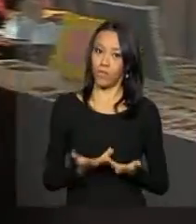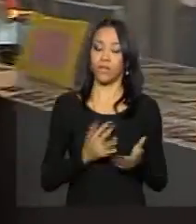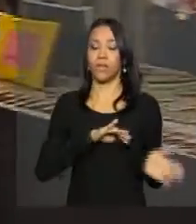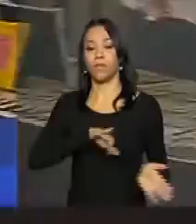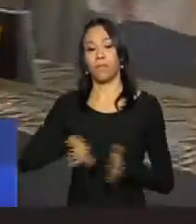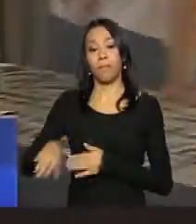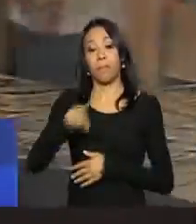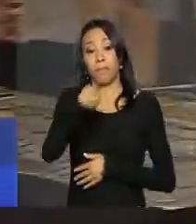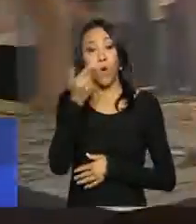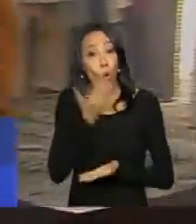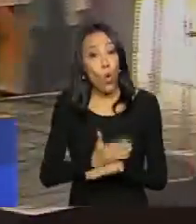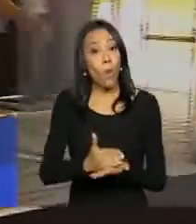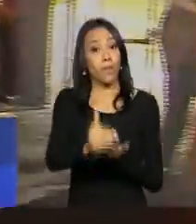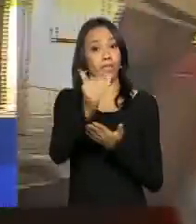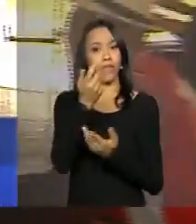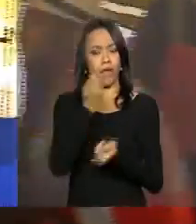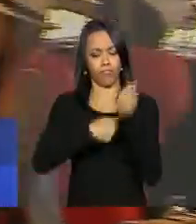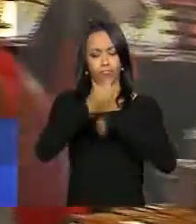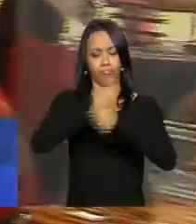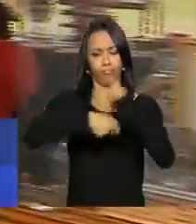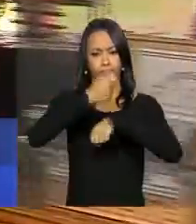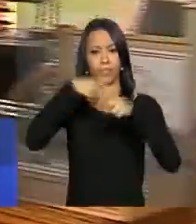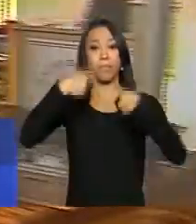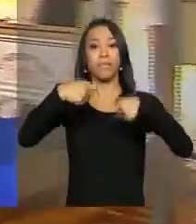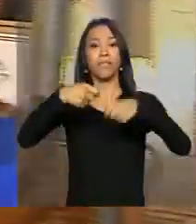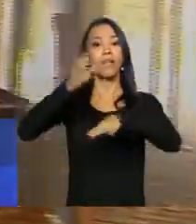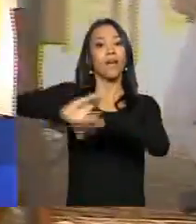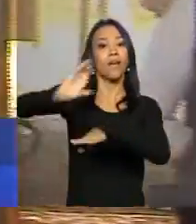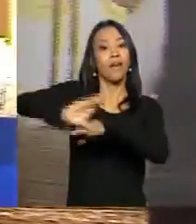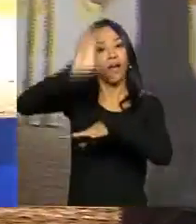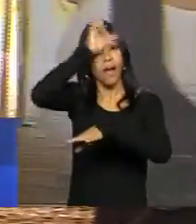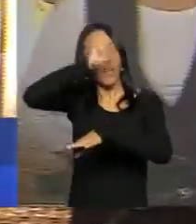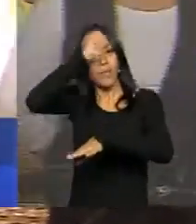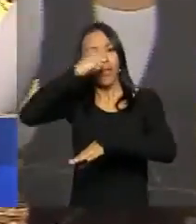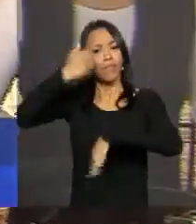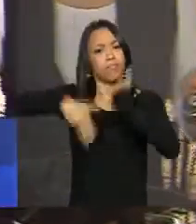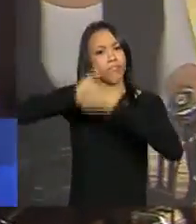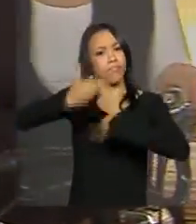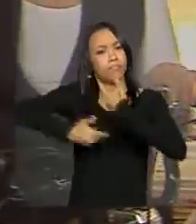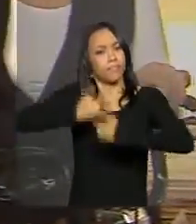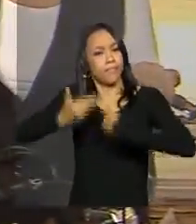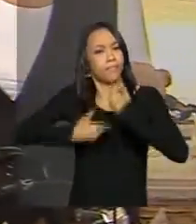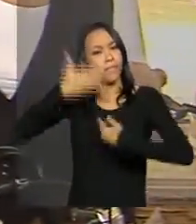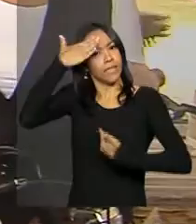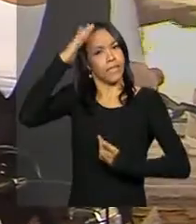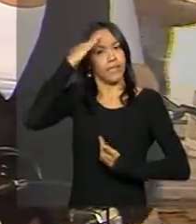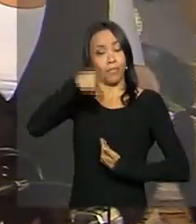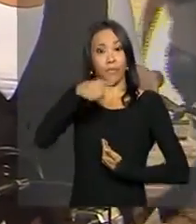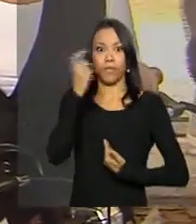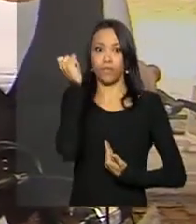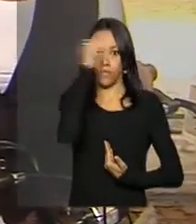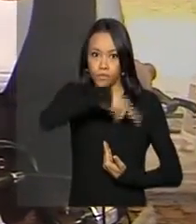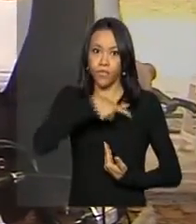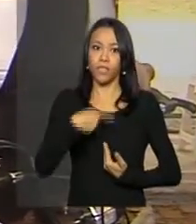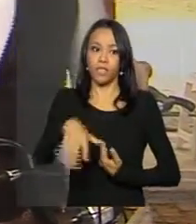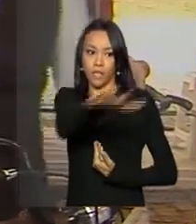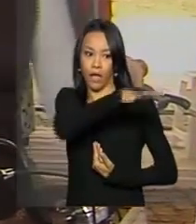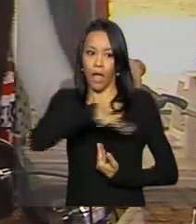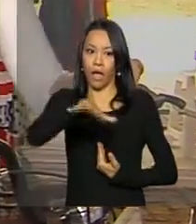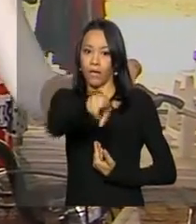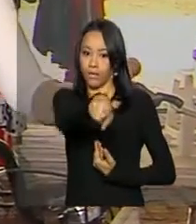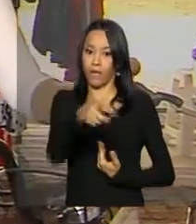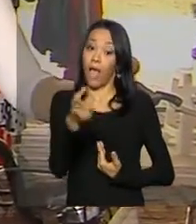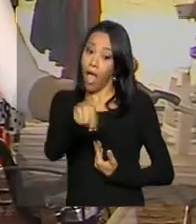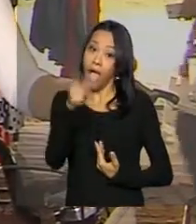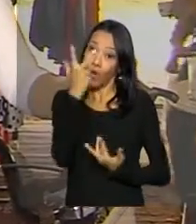empreender, é preciso primeiro aprender, isso mesmo, buscar capacitação para entrar nesse mercado tão competitivo. Isso foi o que fez